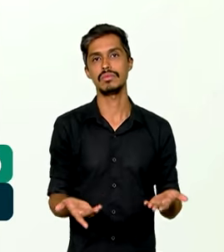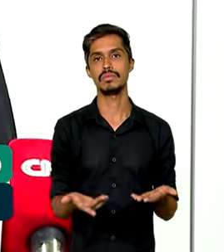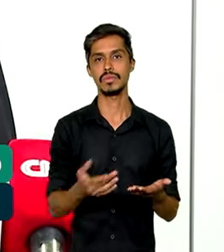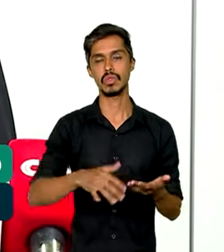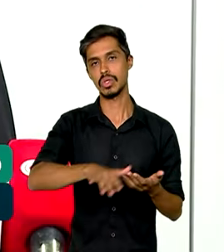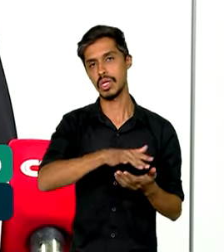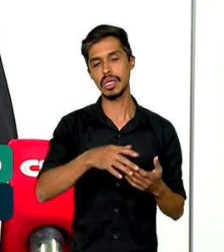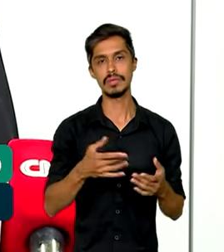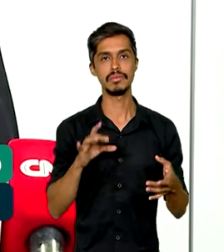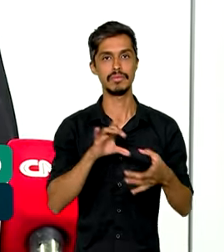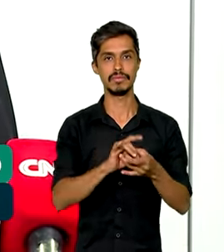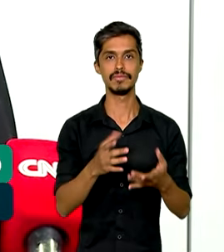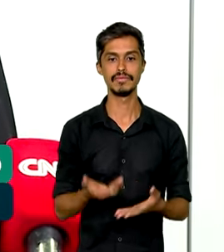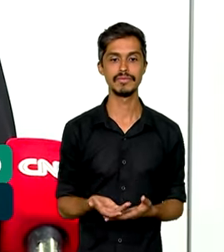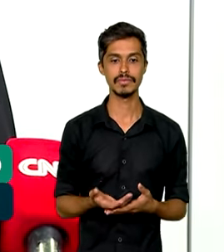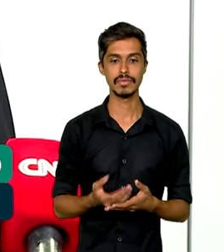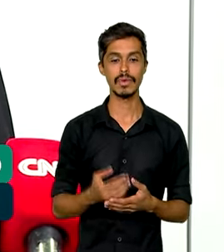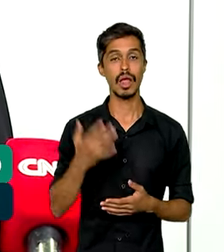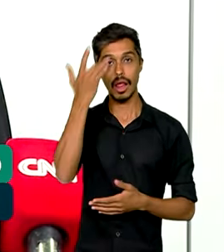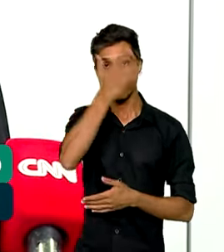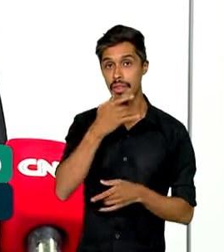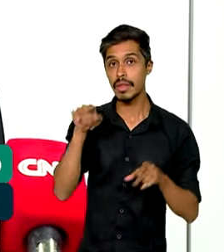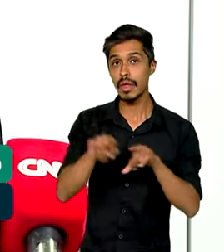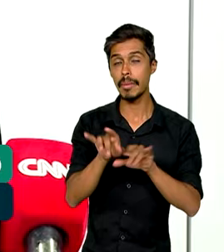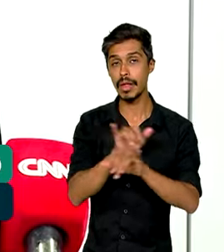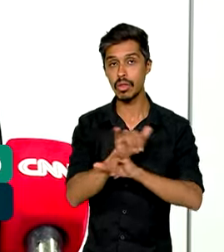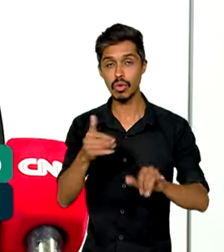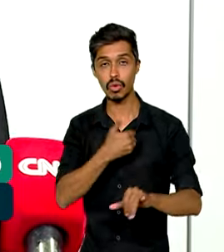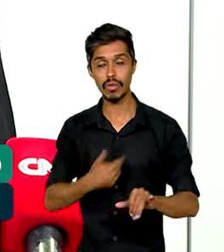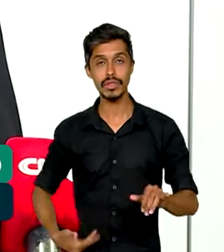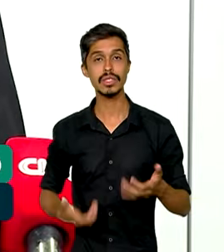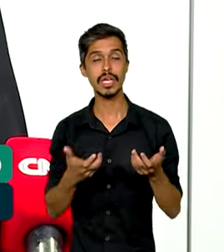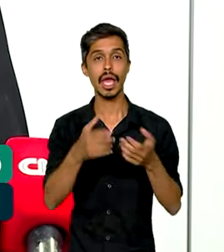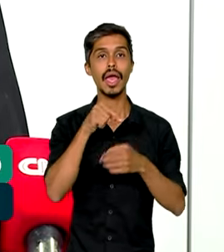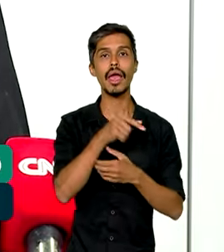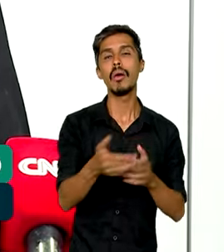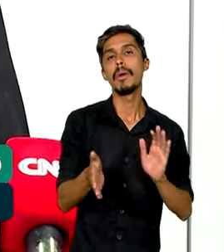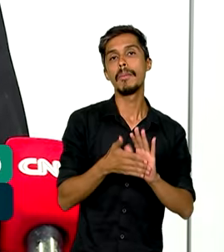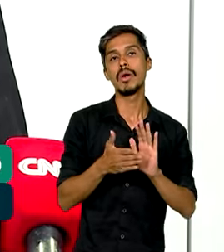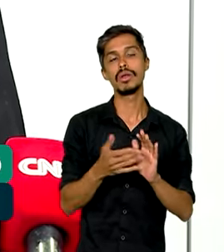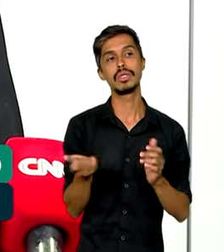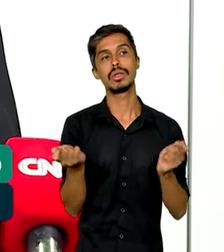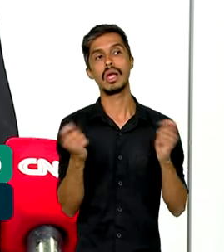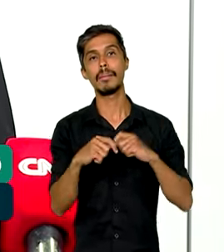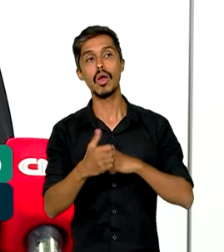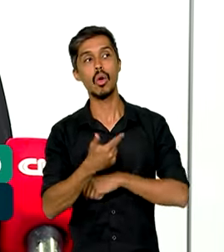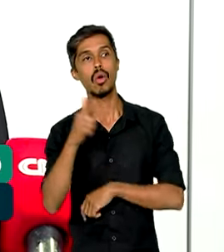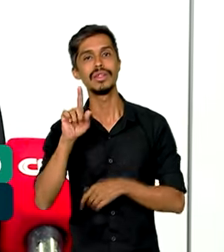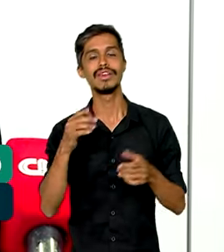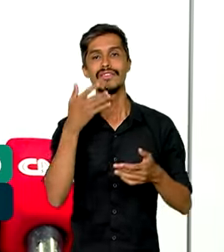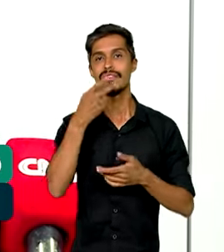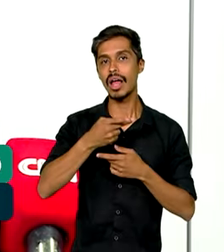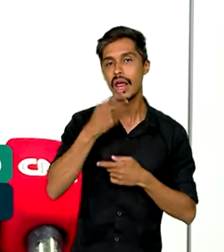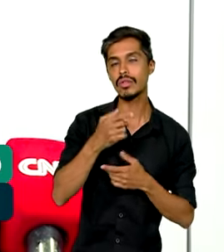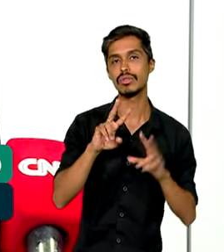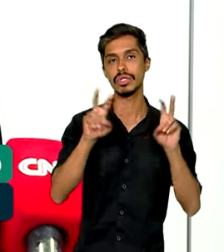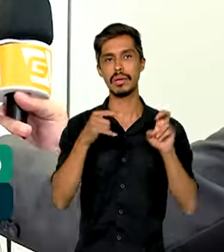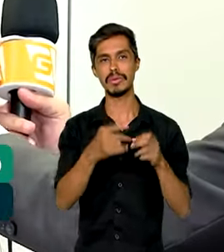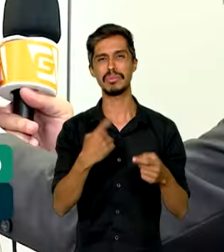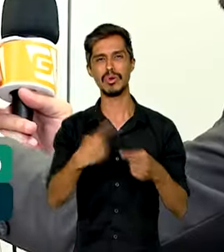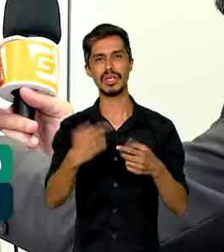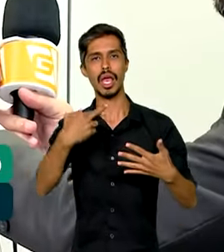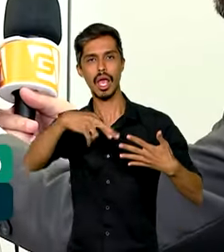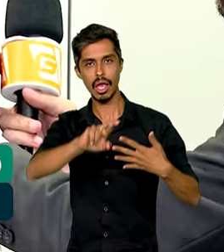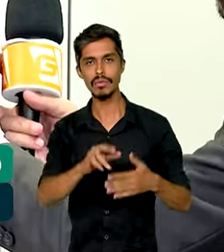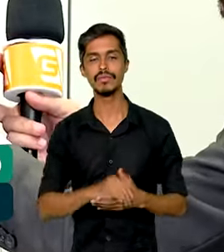envolvidos. Fernando Haddad também anunciou que o governo quer apresentar uma proposta alternativa para tratar do tema que foi alvo de veto.